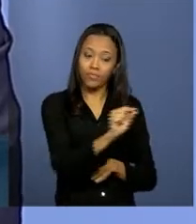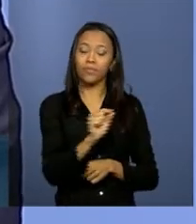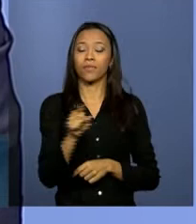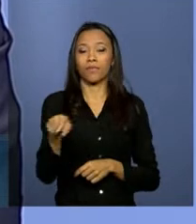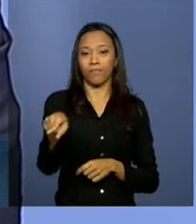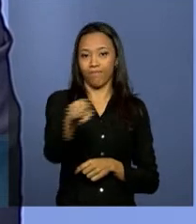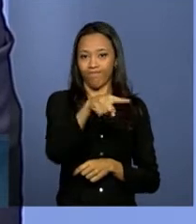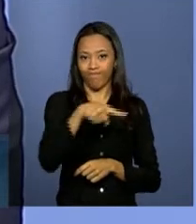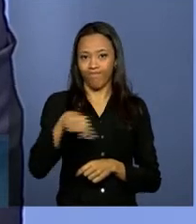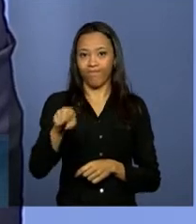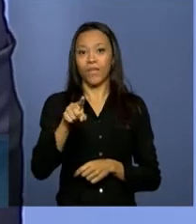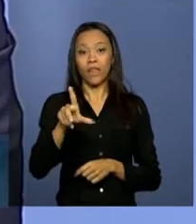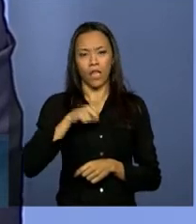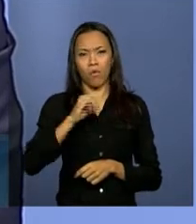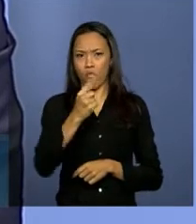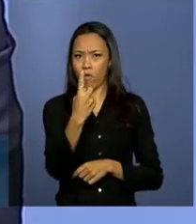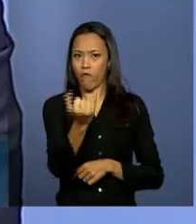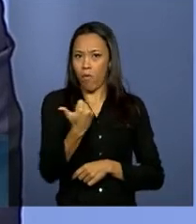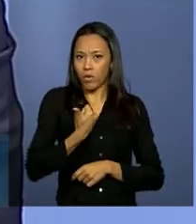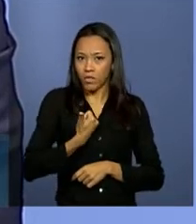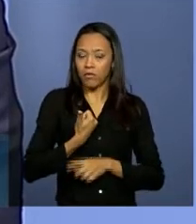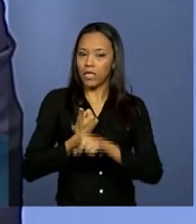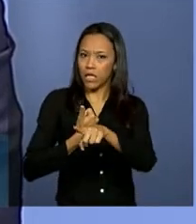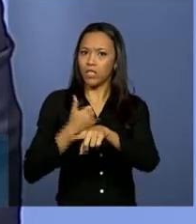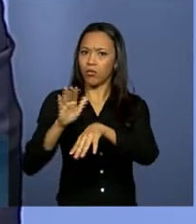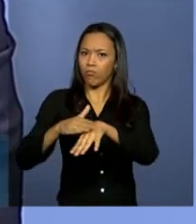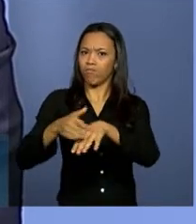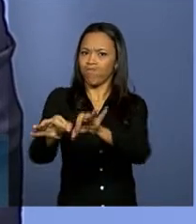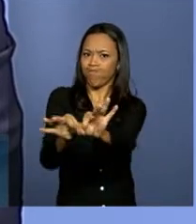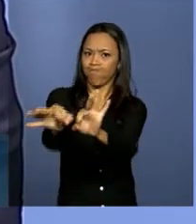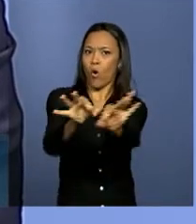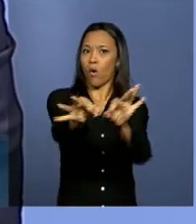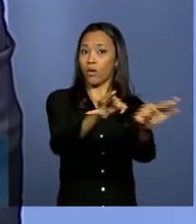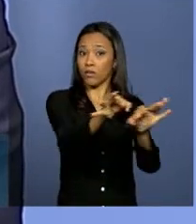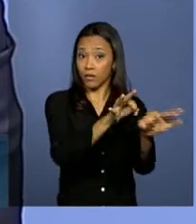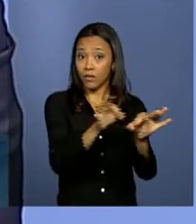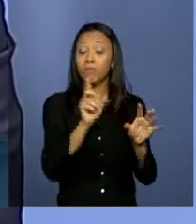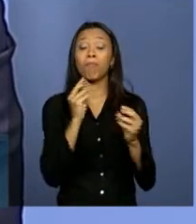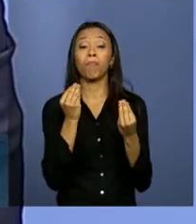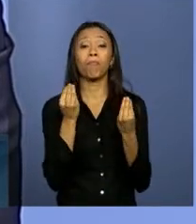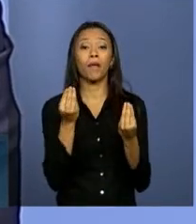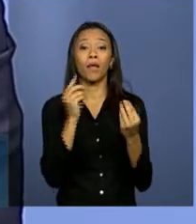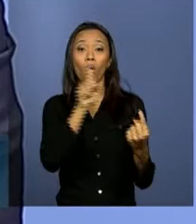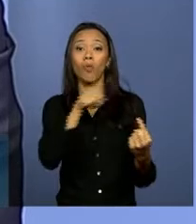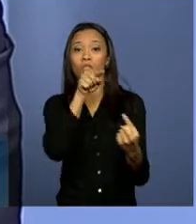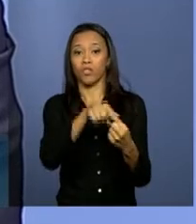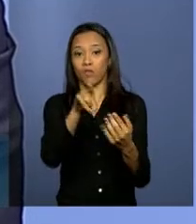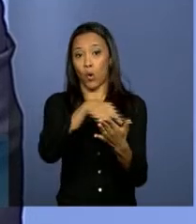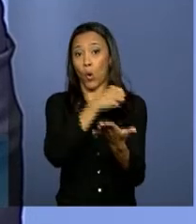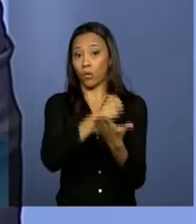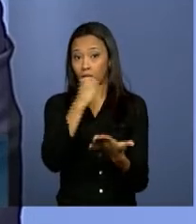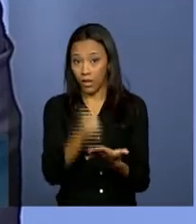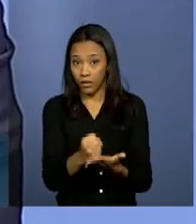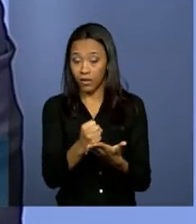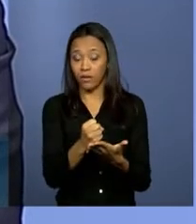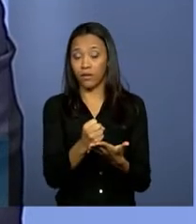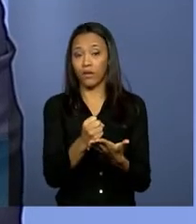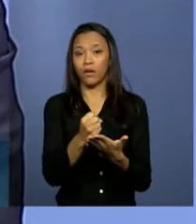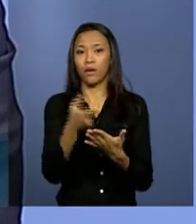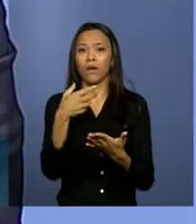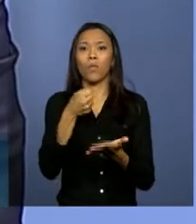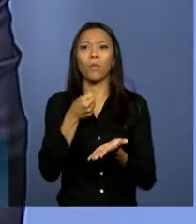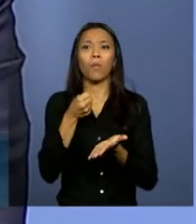setor privado também se movimenta aqui para contratar algum tipo de suporte em relação ao